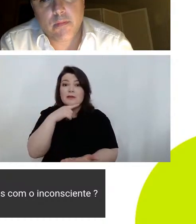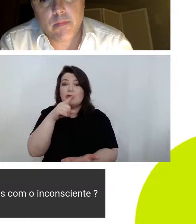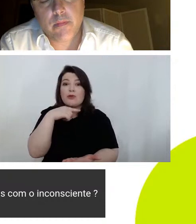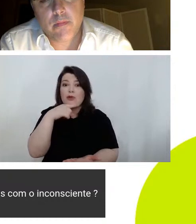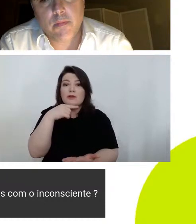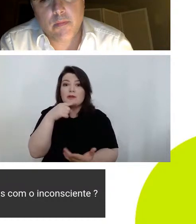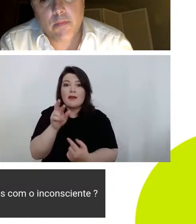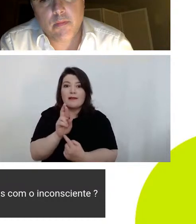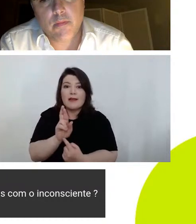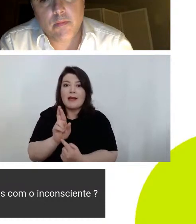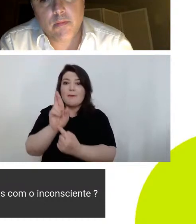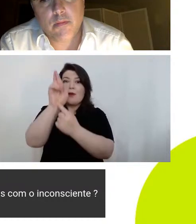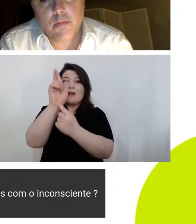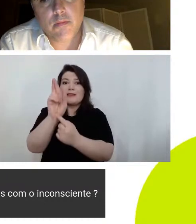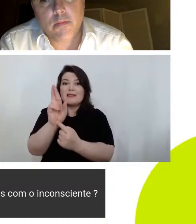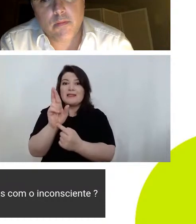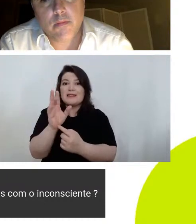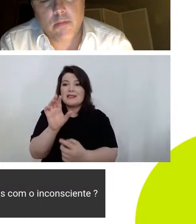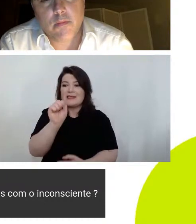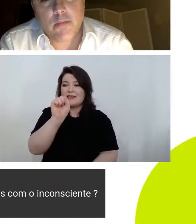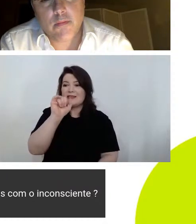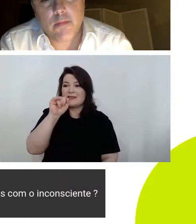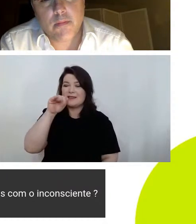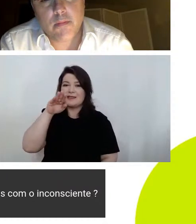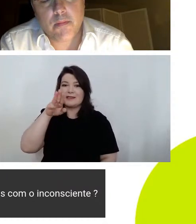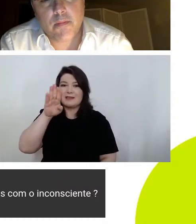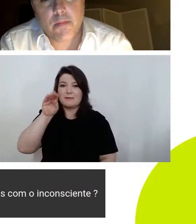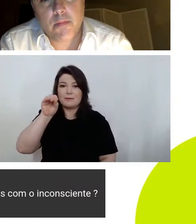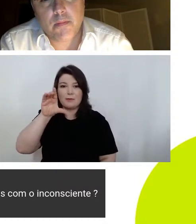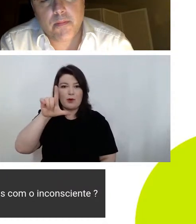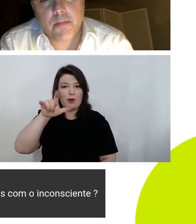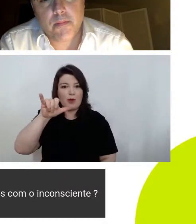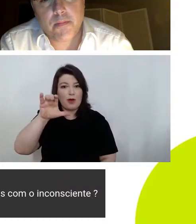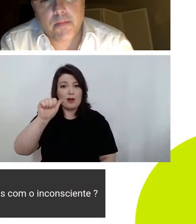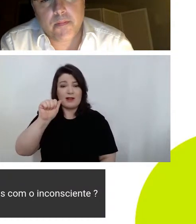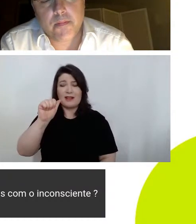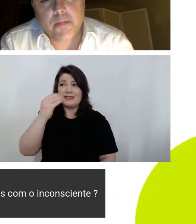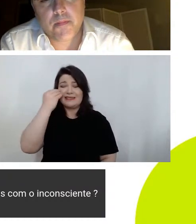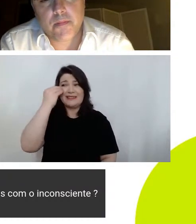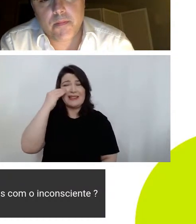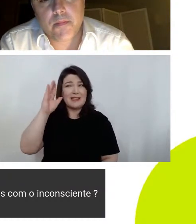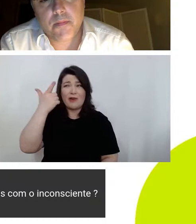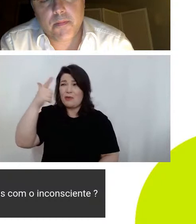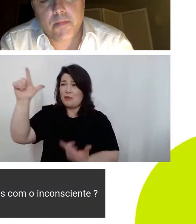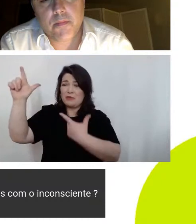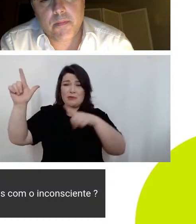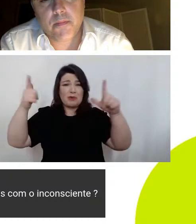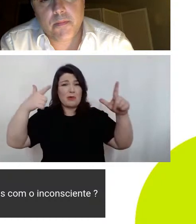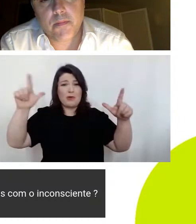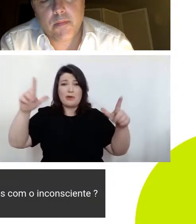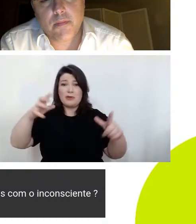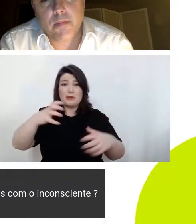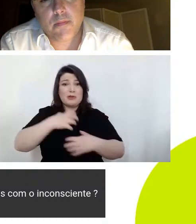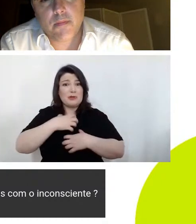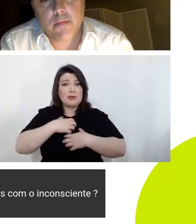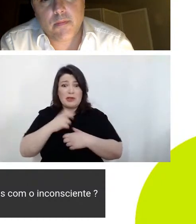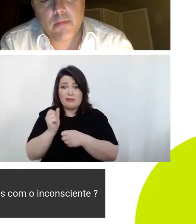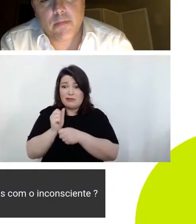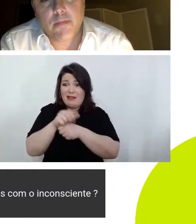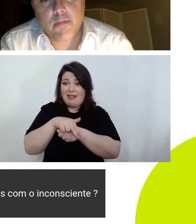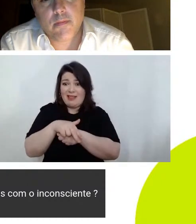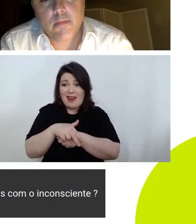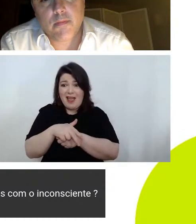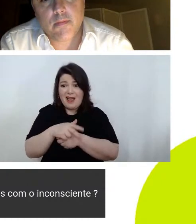representação e simbólica elas ficam correndo por fora e o único jeito de entrar essa experiência